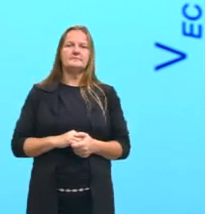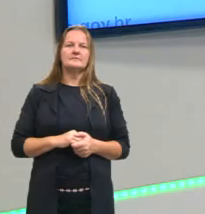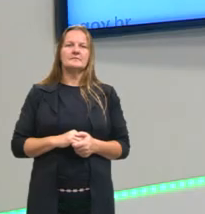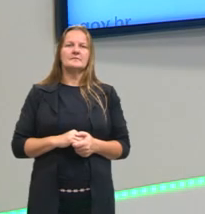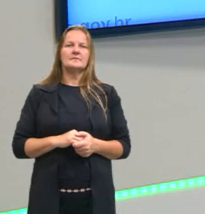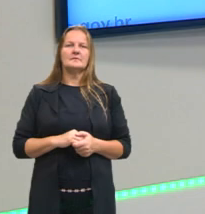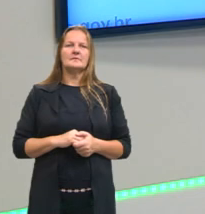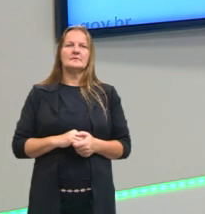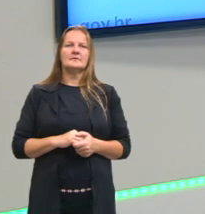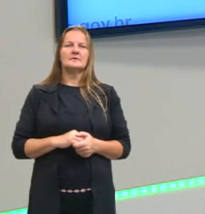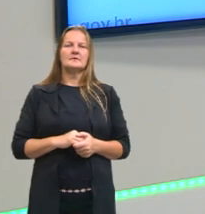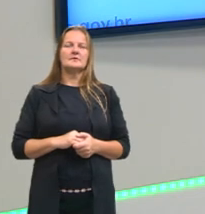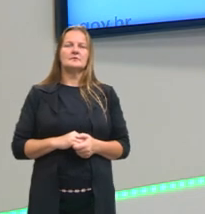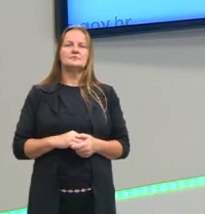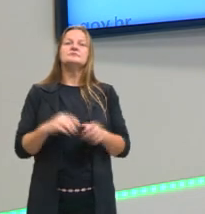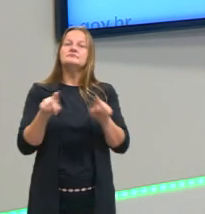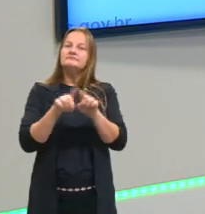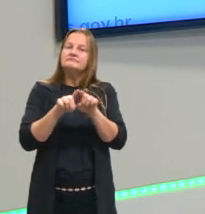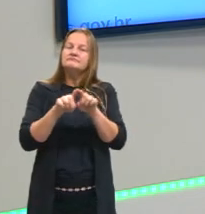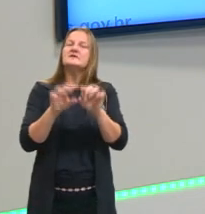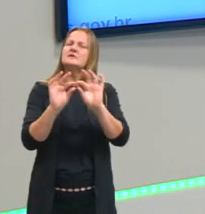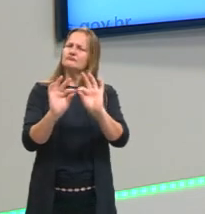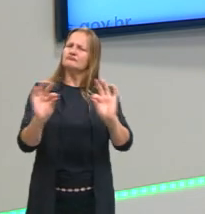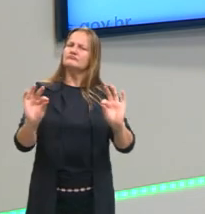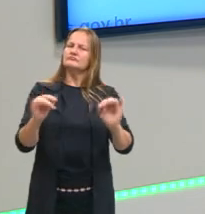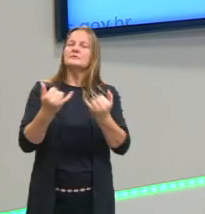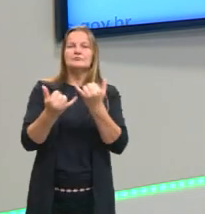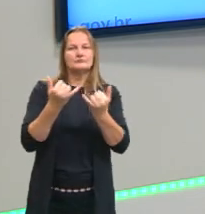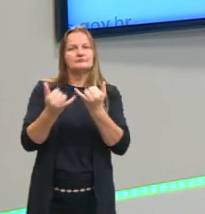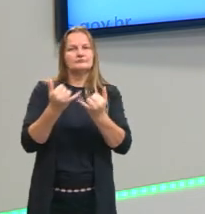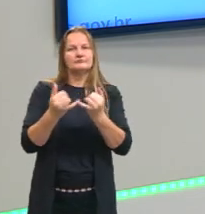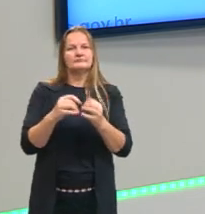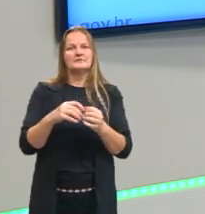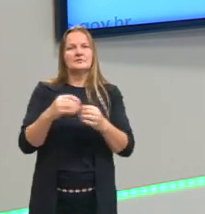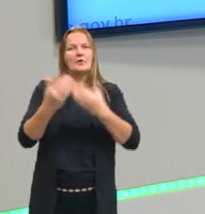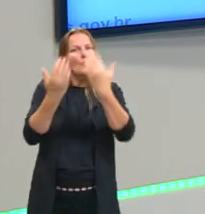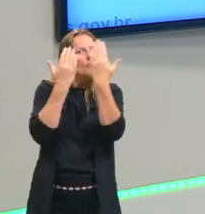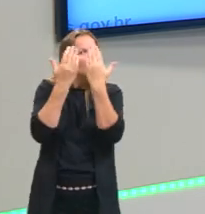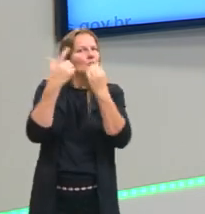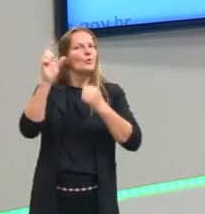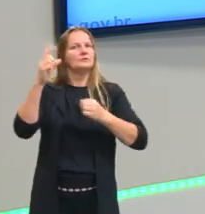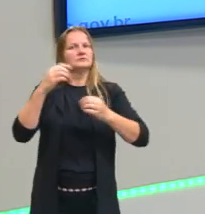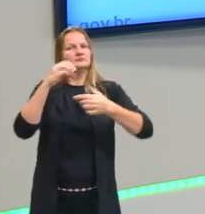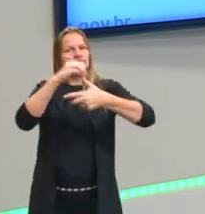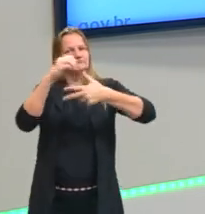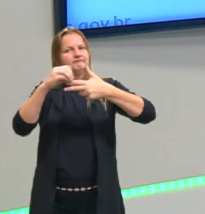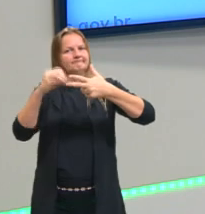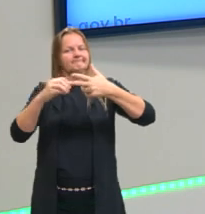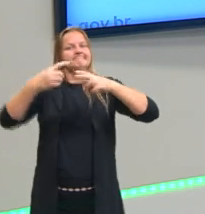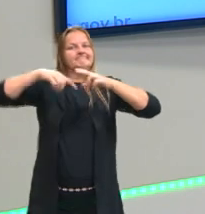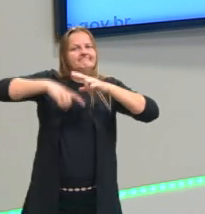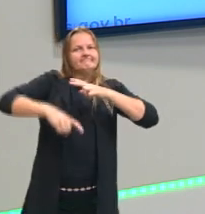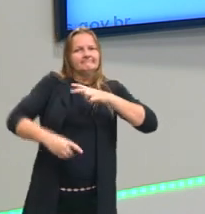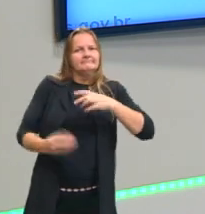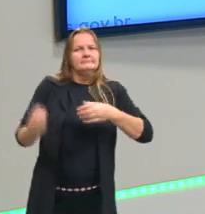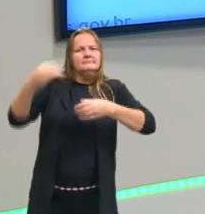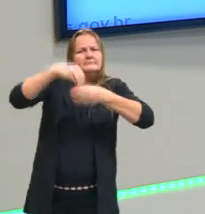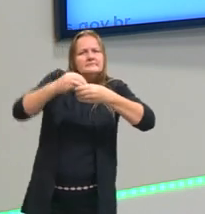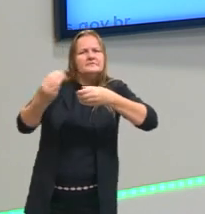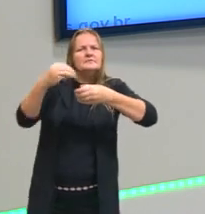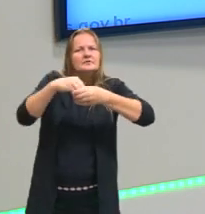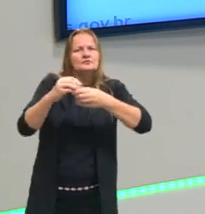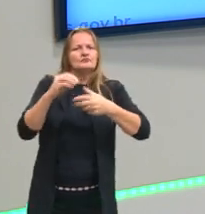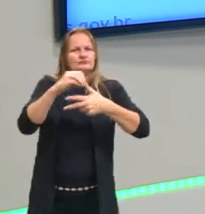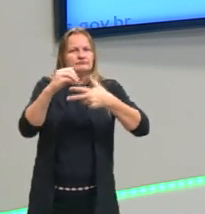questão, ela é relativamente simples em comparação às outras do Enem, né? Esse é um conteúdo, geralmente, que vem embutido dentro de outras